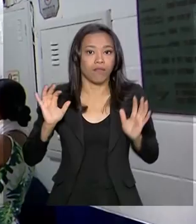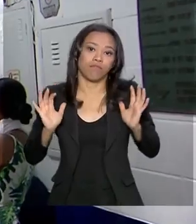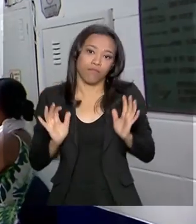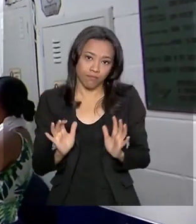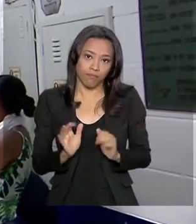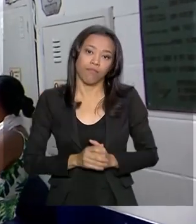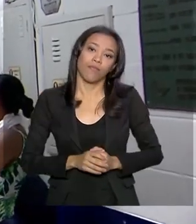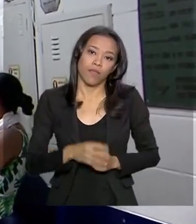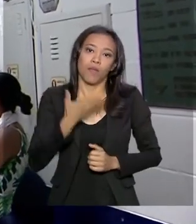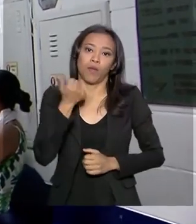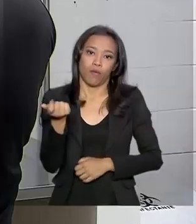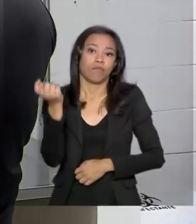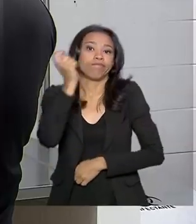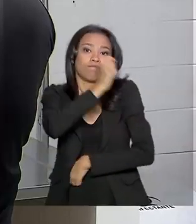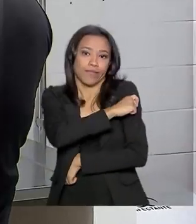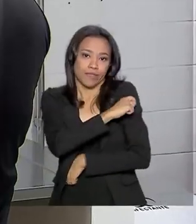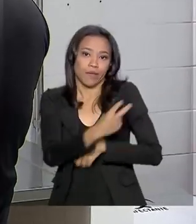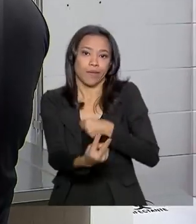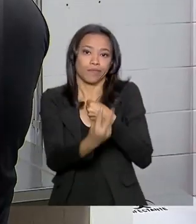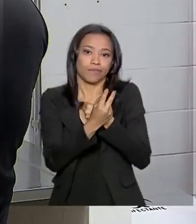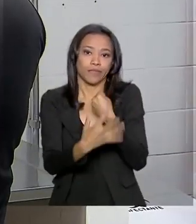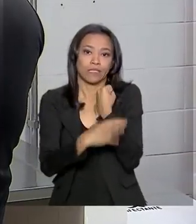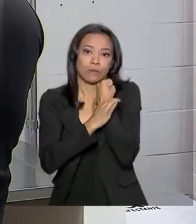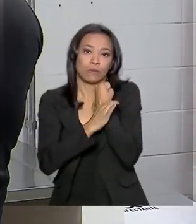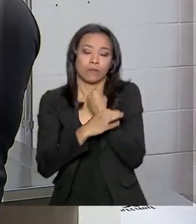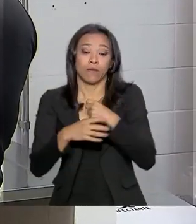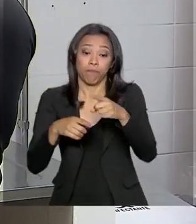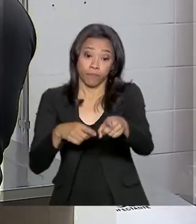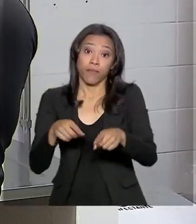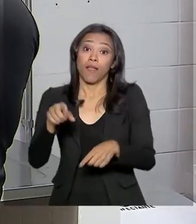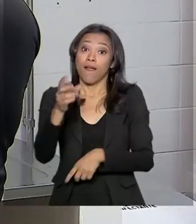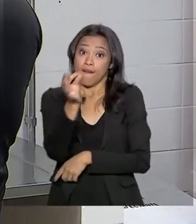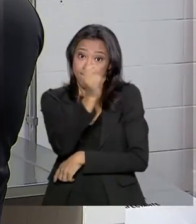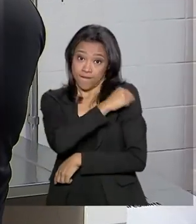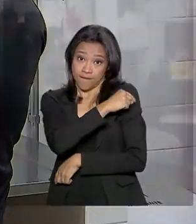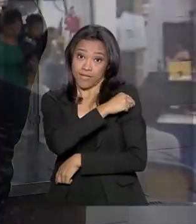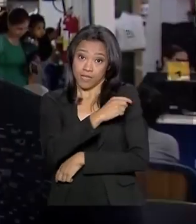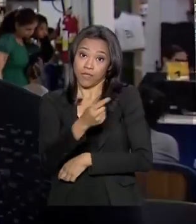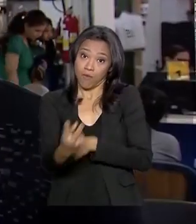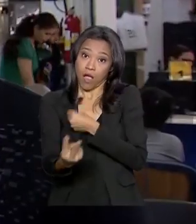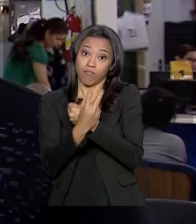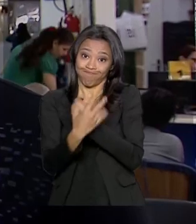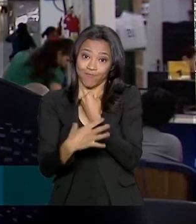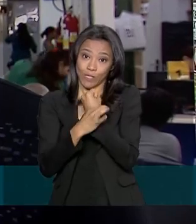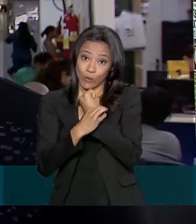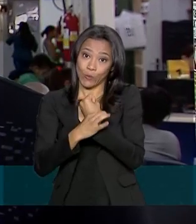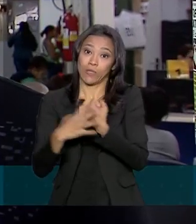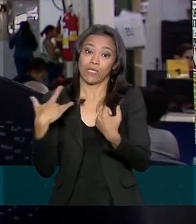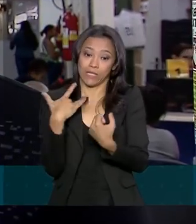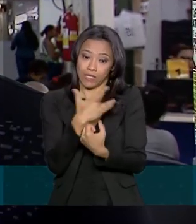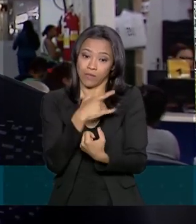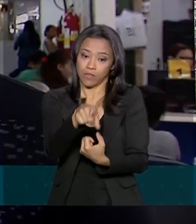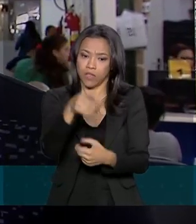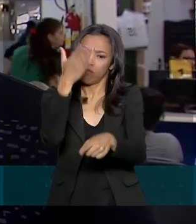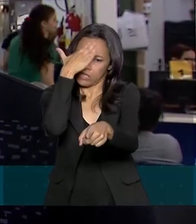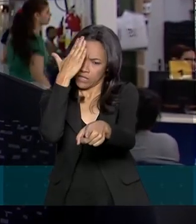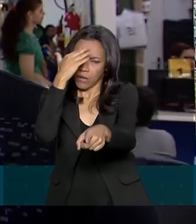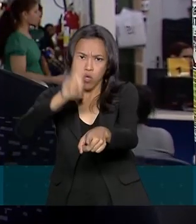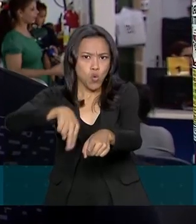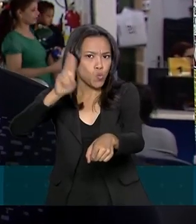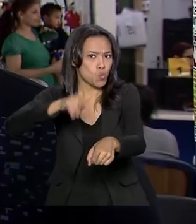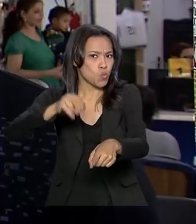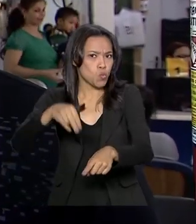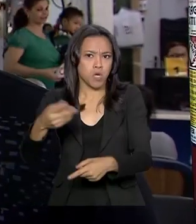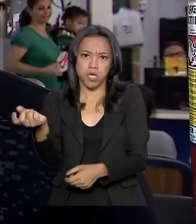Melhor tomar vacina. A vacinação é a única forma de ficar bem protegido. Fiquei sabendo que tinha que tomar. E eu nunca tomei.